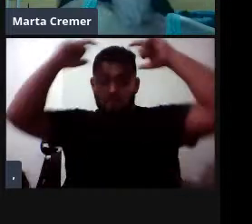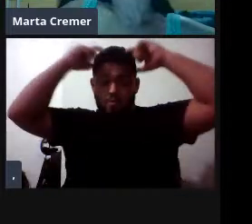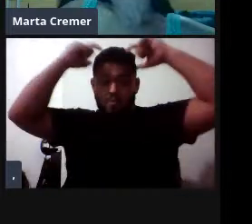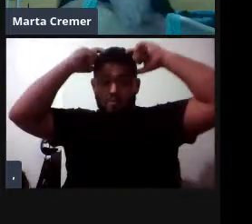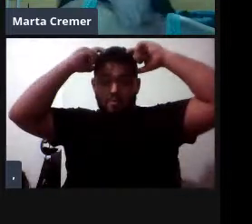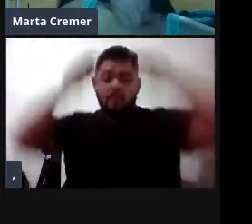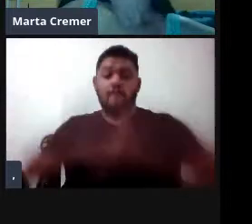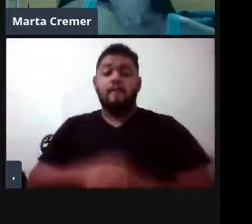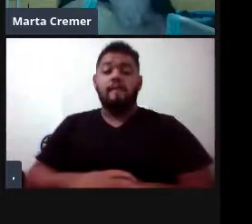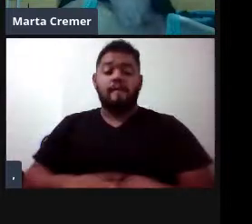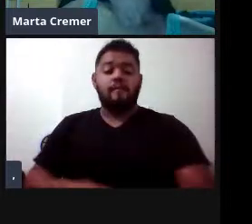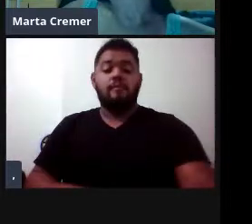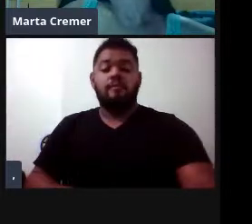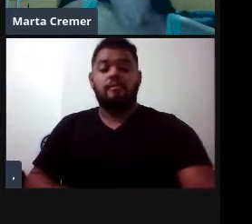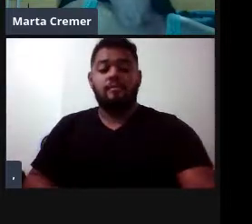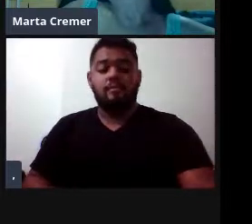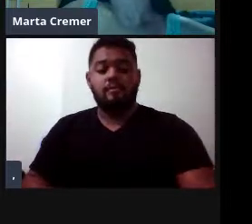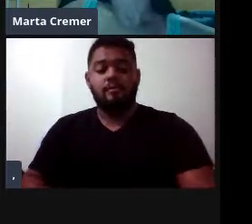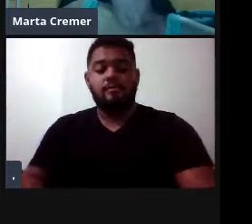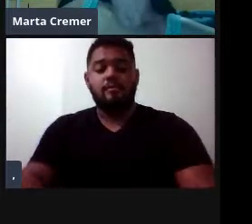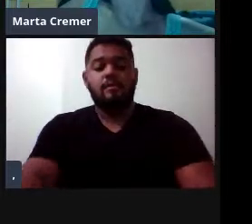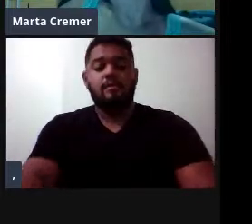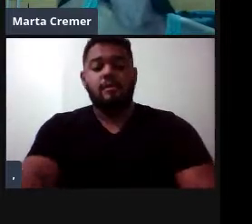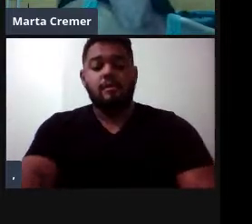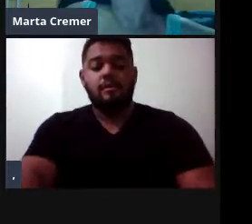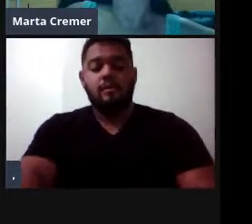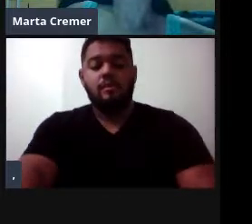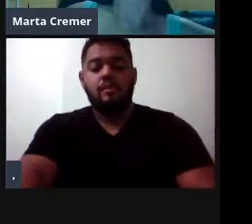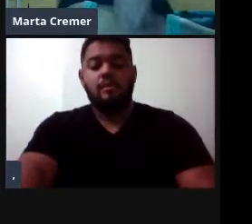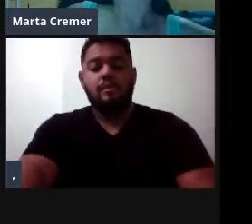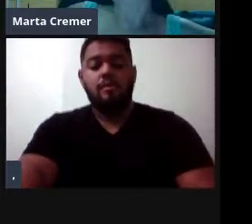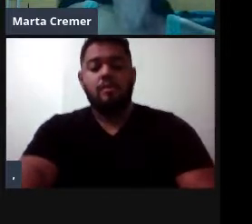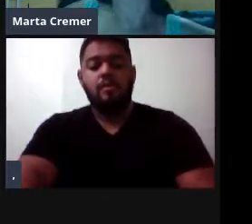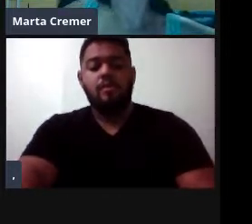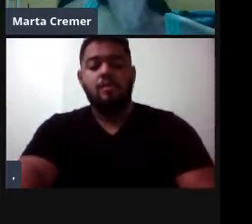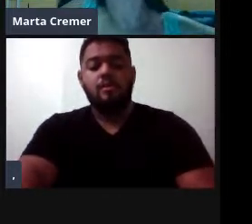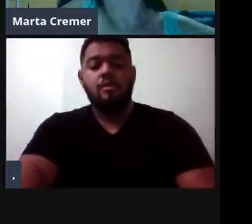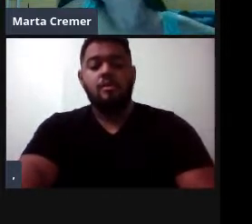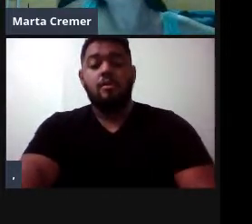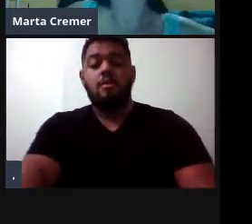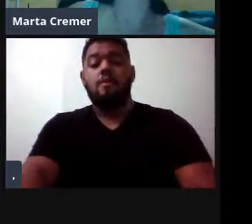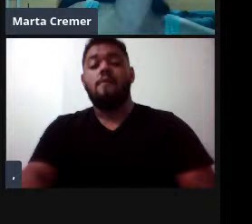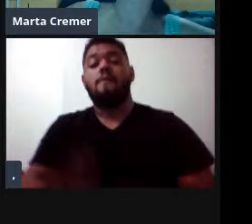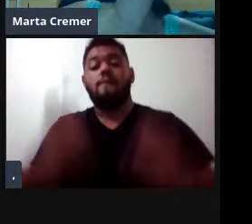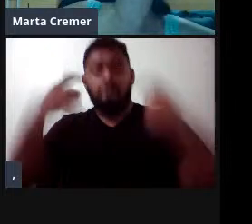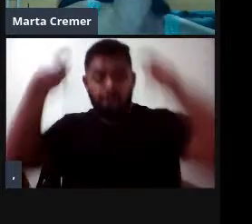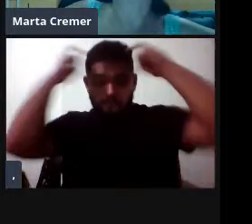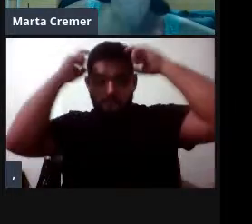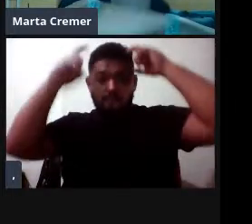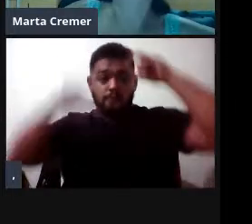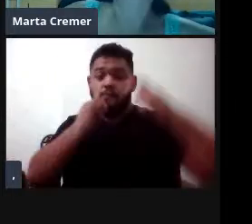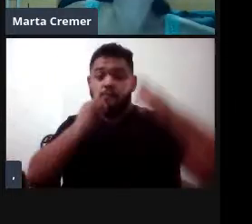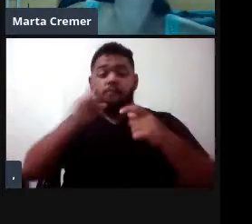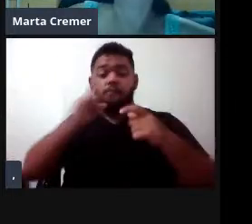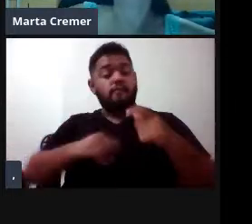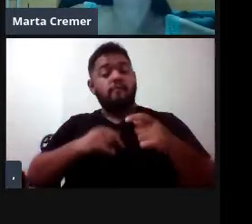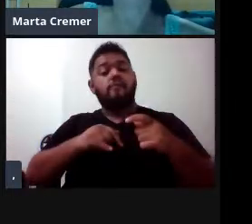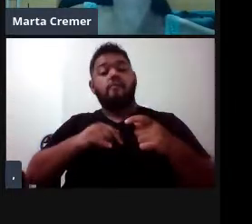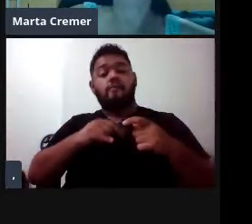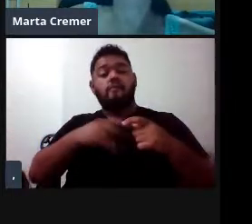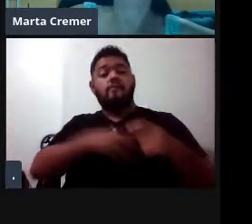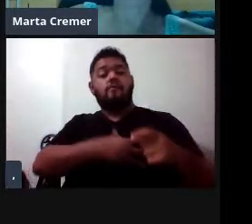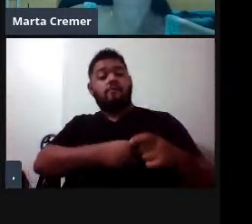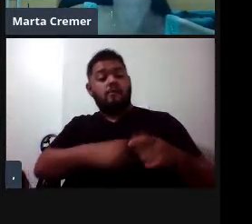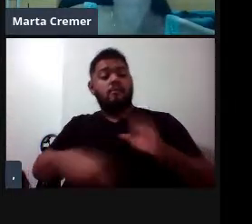então, os ursos polares são os únicos, dentre os ursos, né, considerados mamíferos marinhos, isso porque eles têm